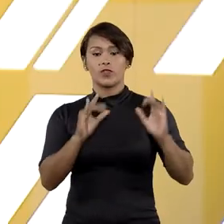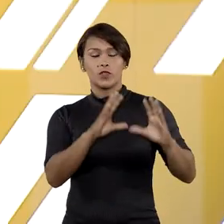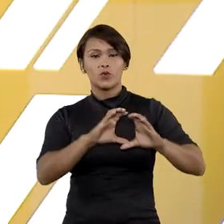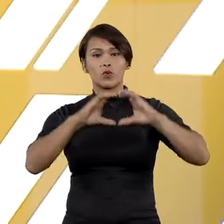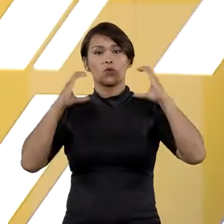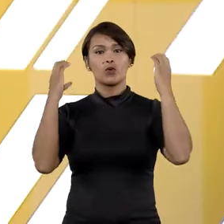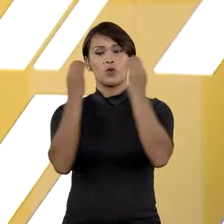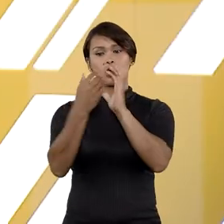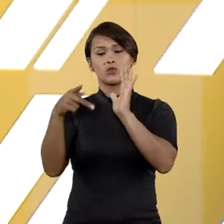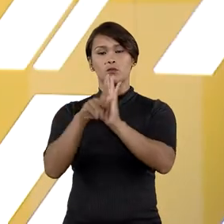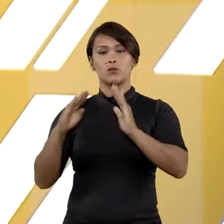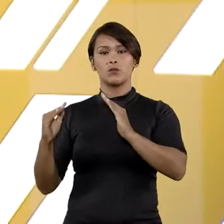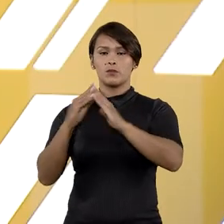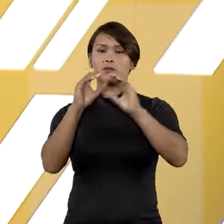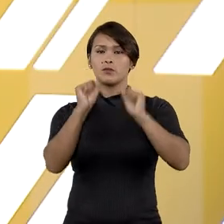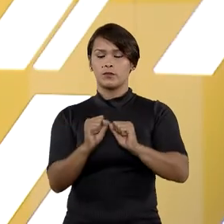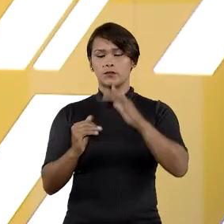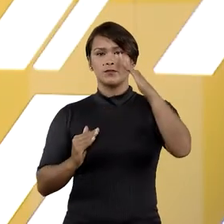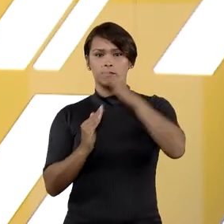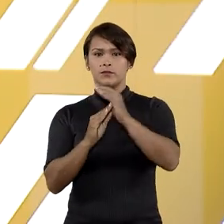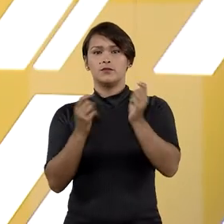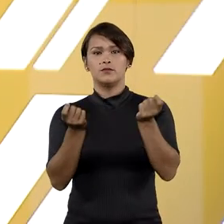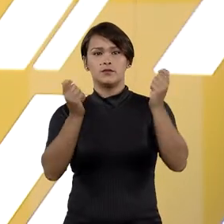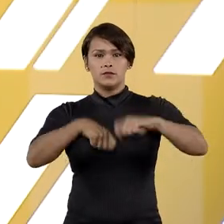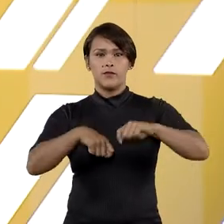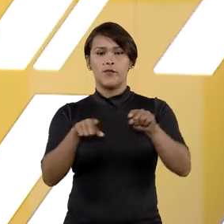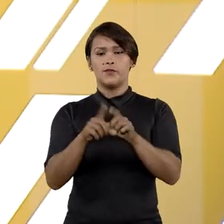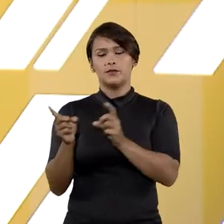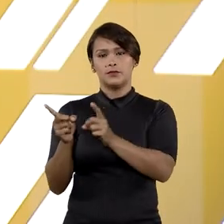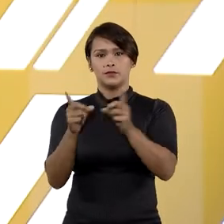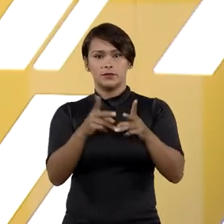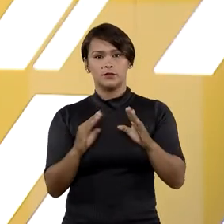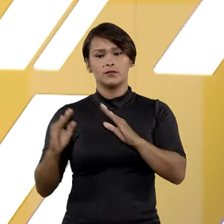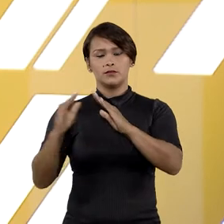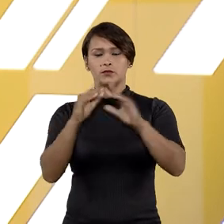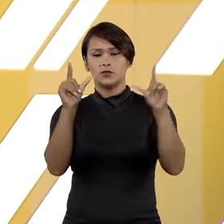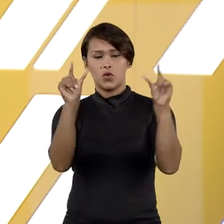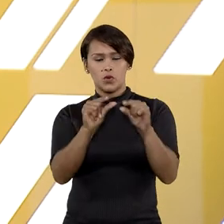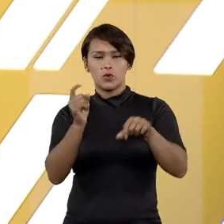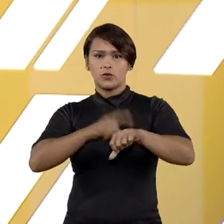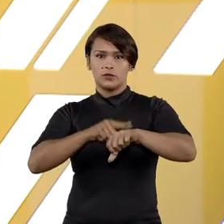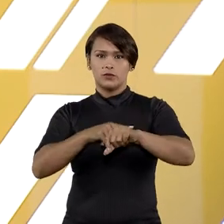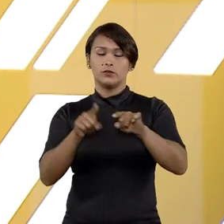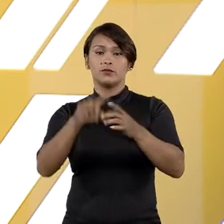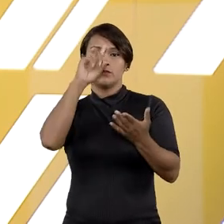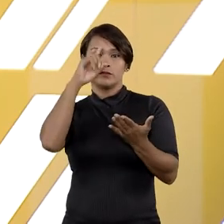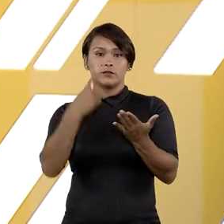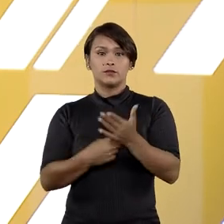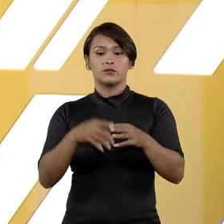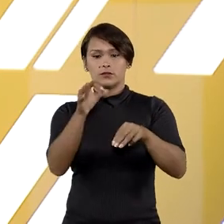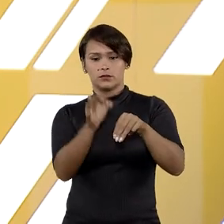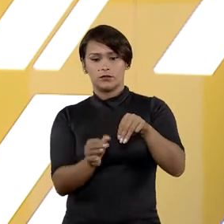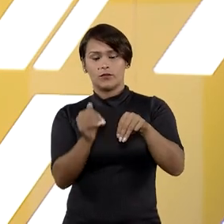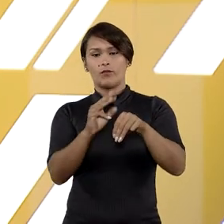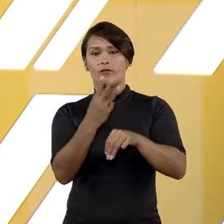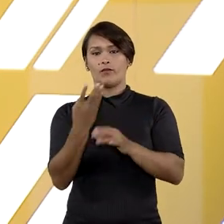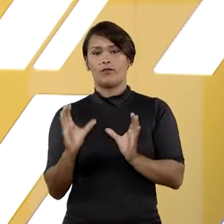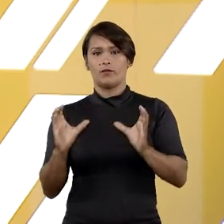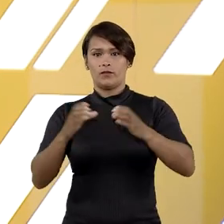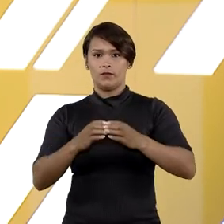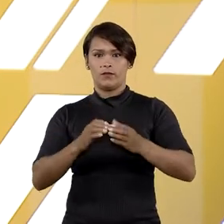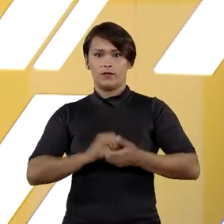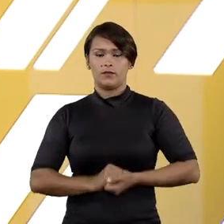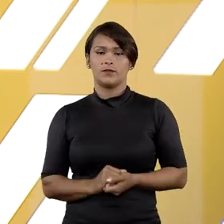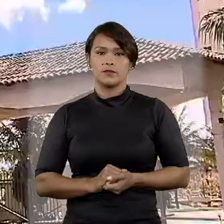Condomínios residenciais podem limitar ou impedir locação de imóvel por curto prazo. A decisão é dos ministros da